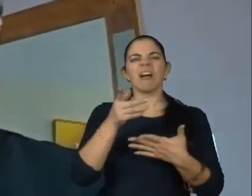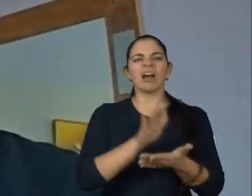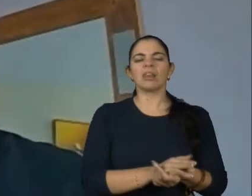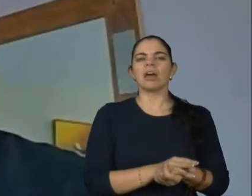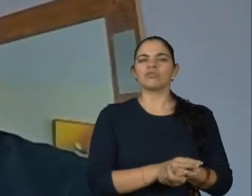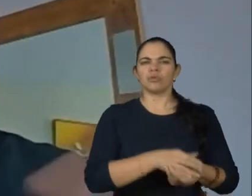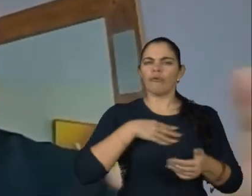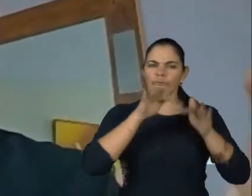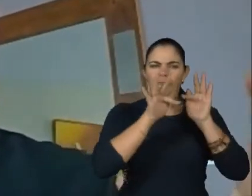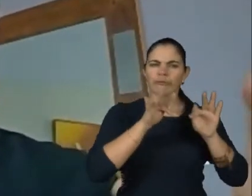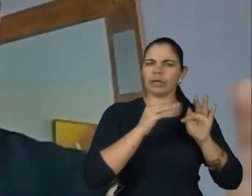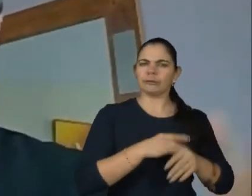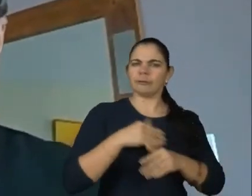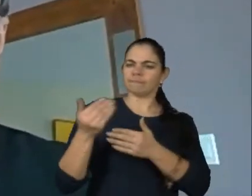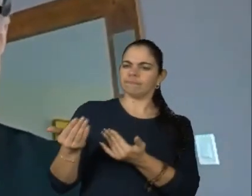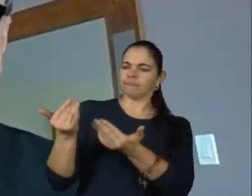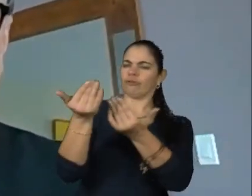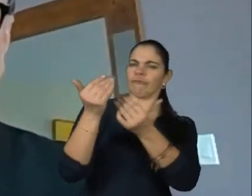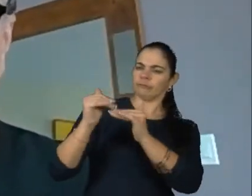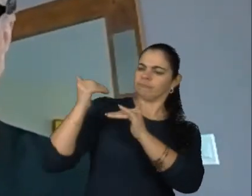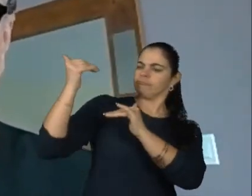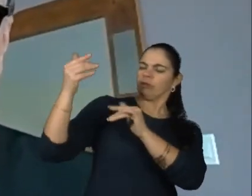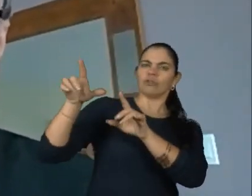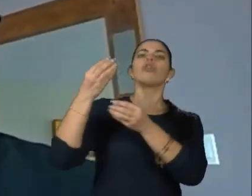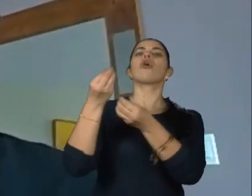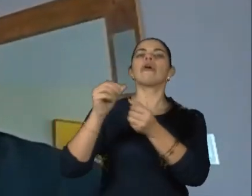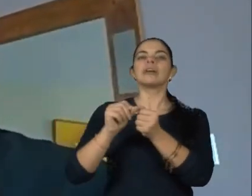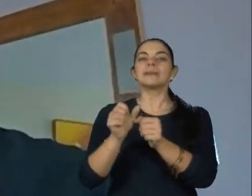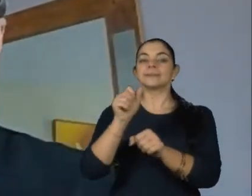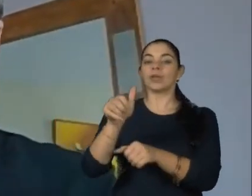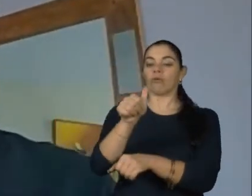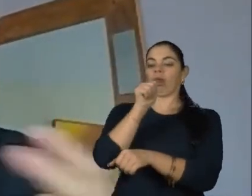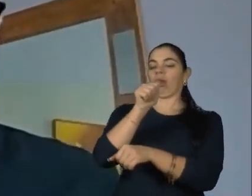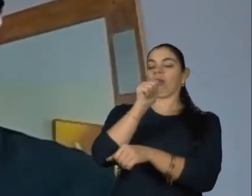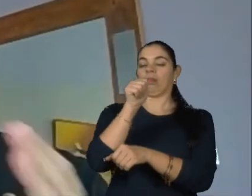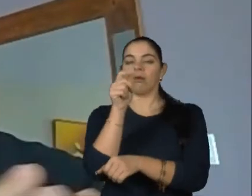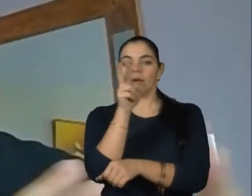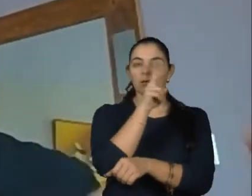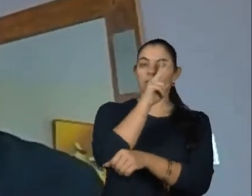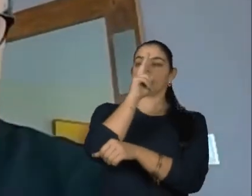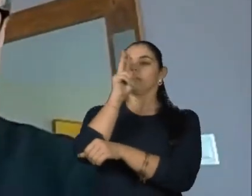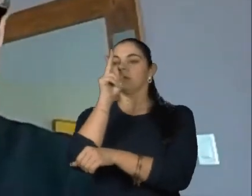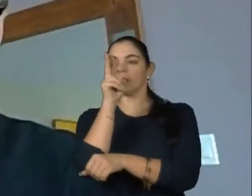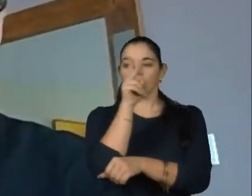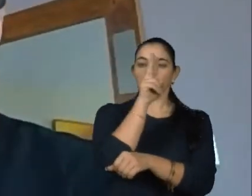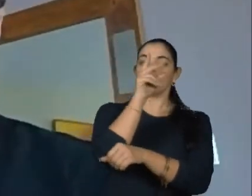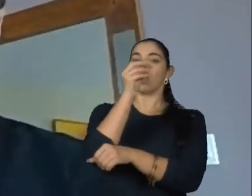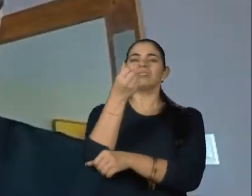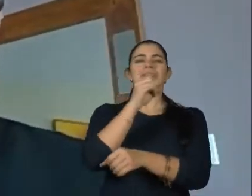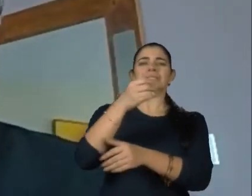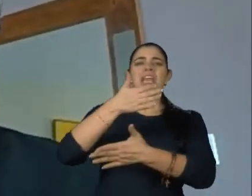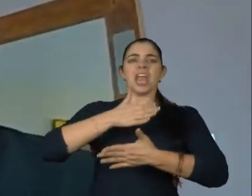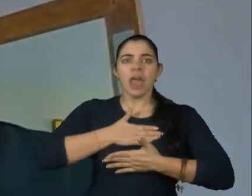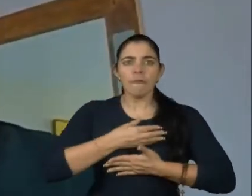adolescência ou adulto jovem? Se eu já tomei meus pileques e eu sei que tem que cuidar mesmo, o negócio é... Se eu